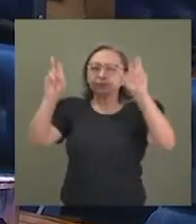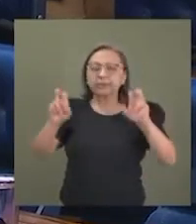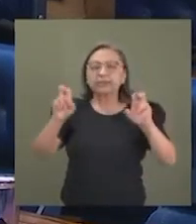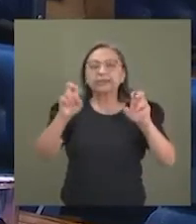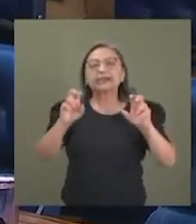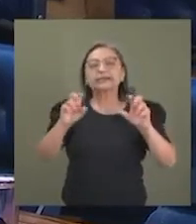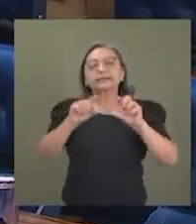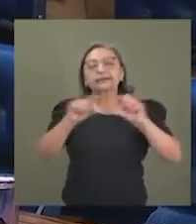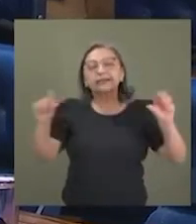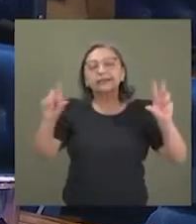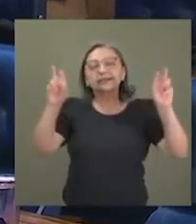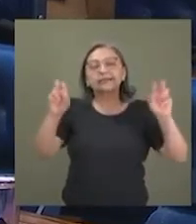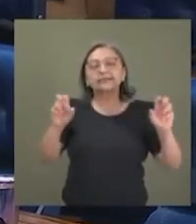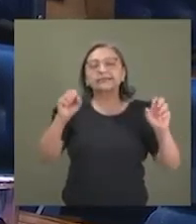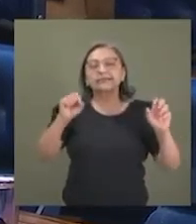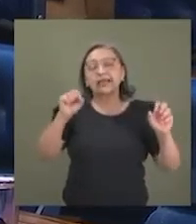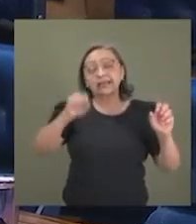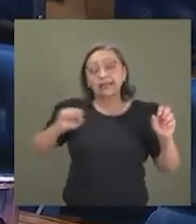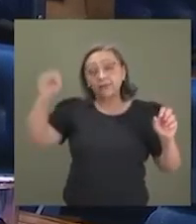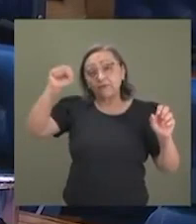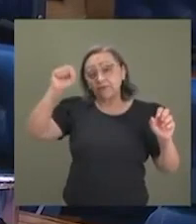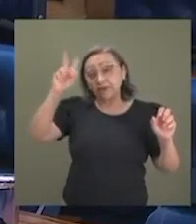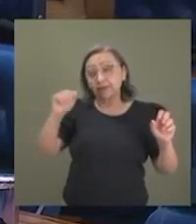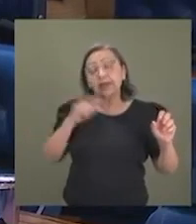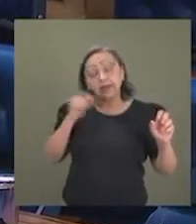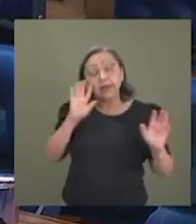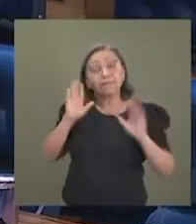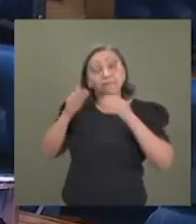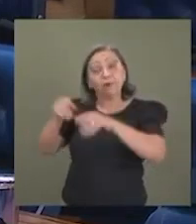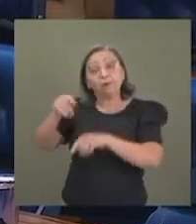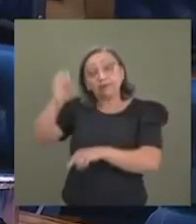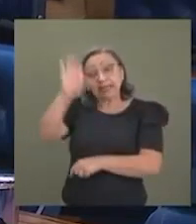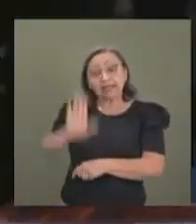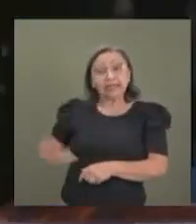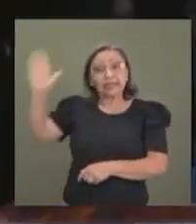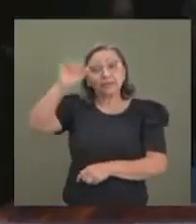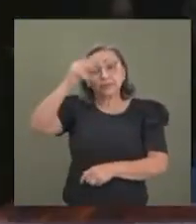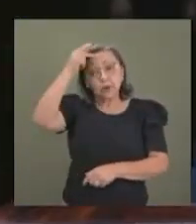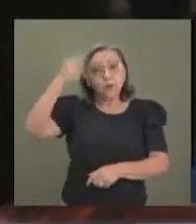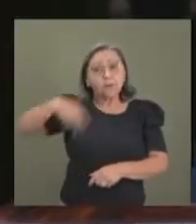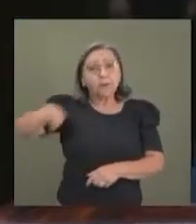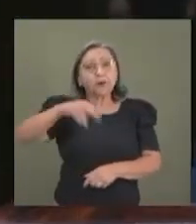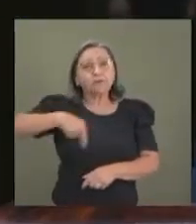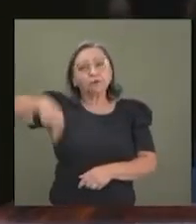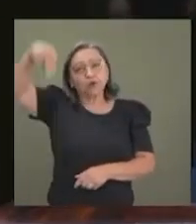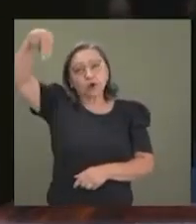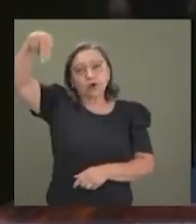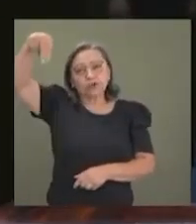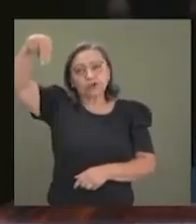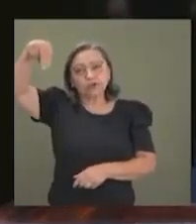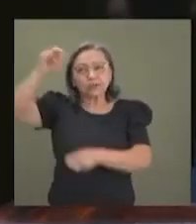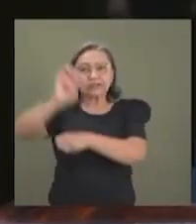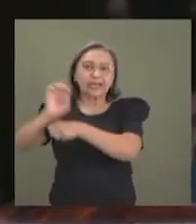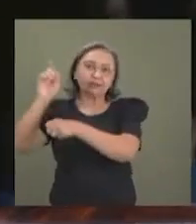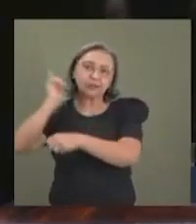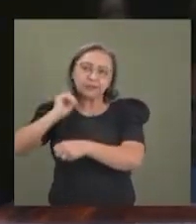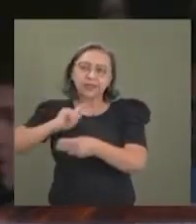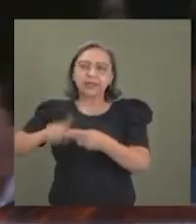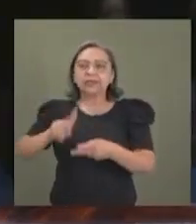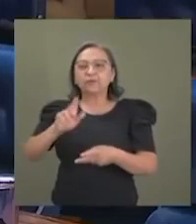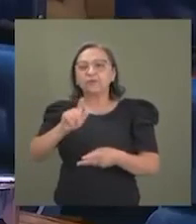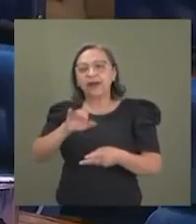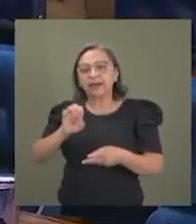e descreveu exatamente o que é o sertão e o povo sertanejo do norte de Minas, do Vale do